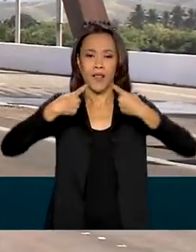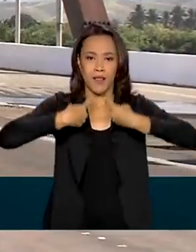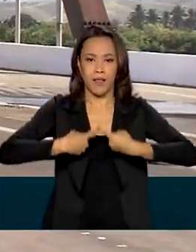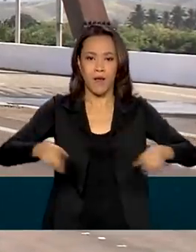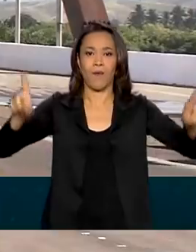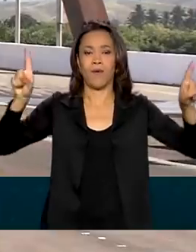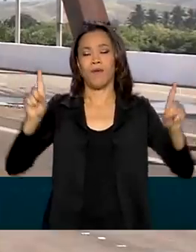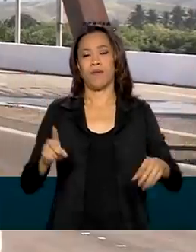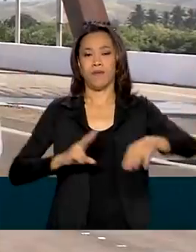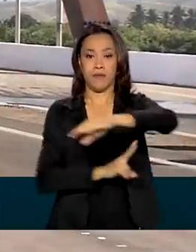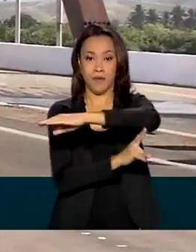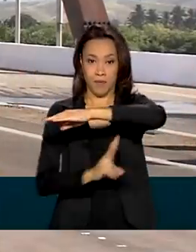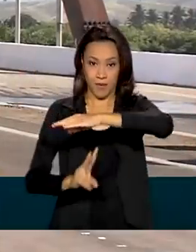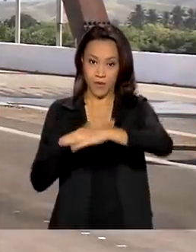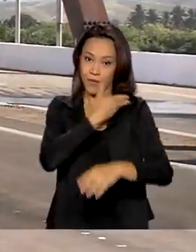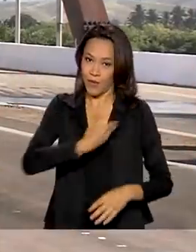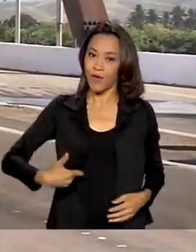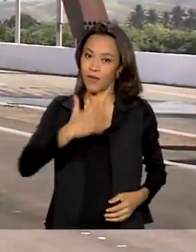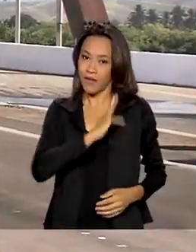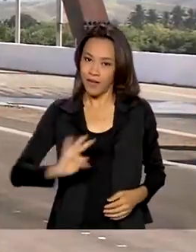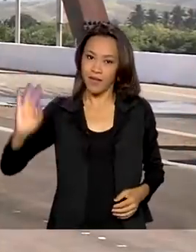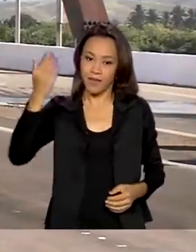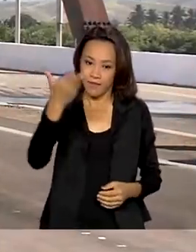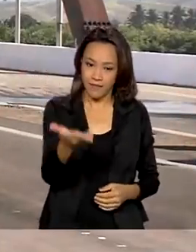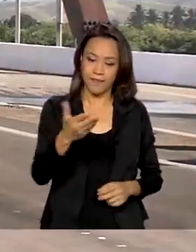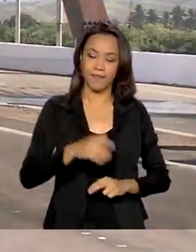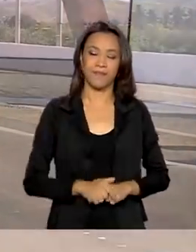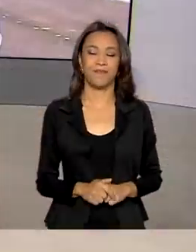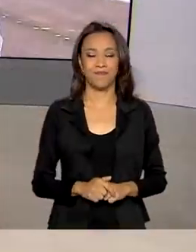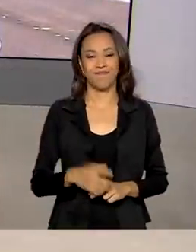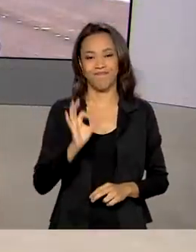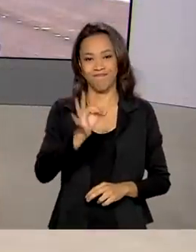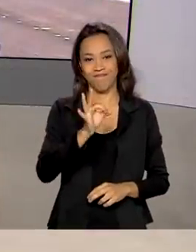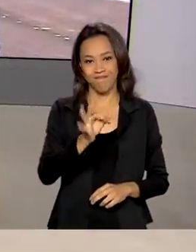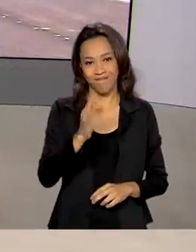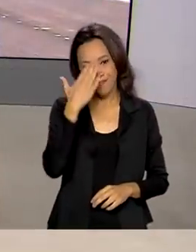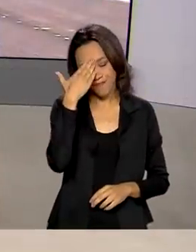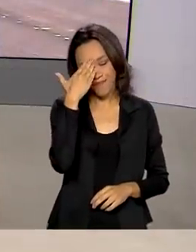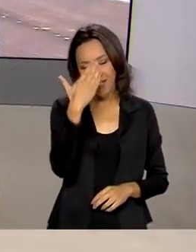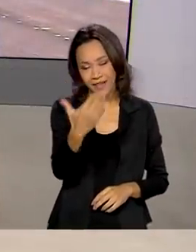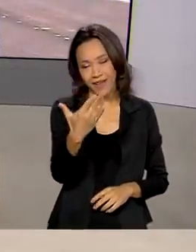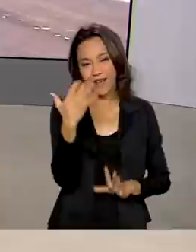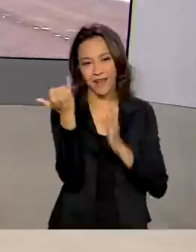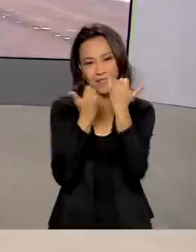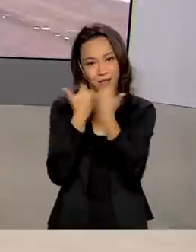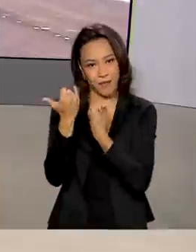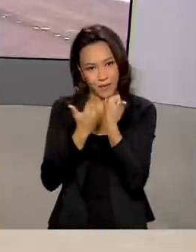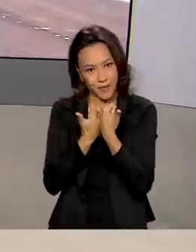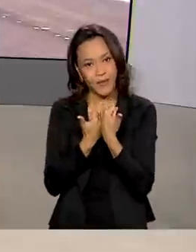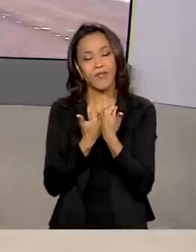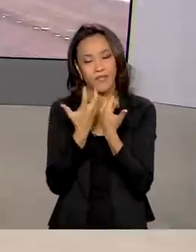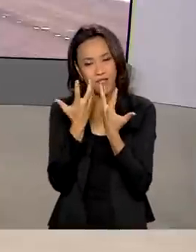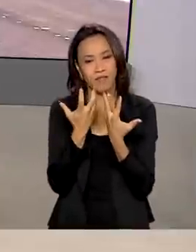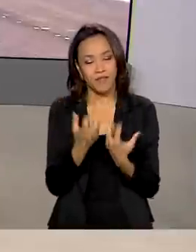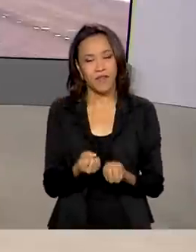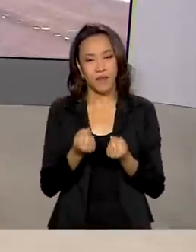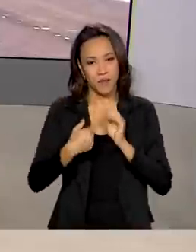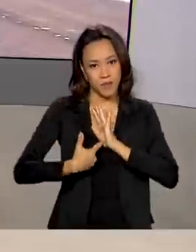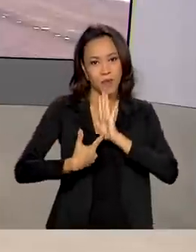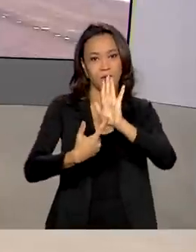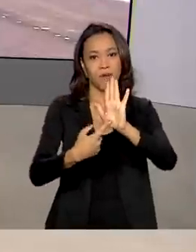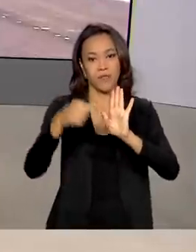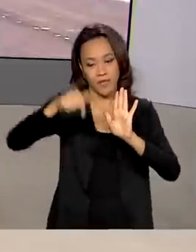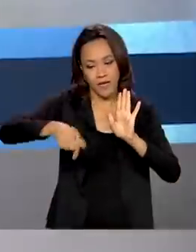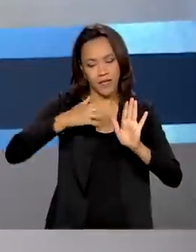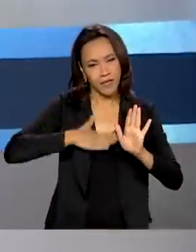governo federal. É com você aí no estúdio, Renata Corsini. Perfeito, Molinari. Obrigada pelas suas informações. A gente vai transmitir como você falou.